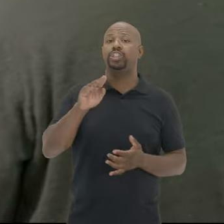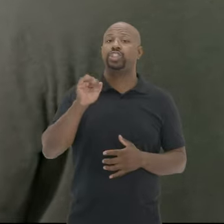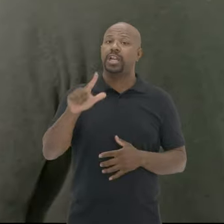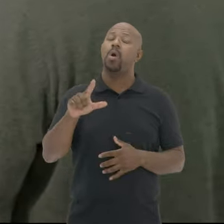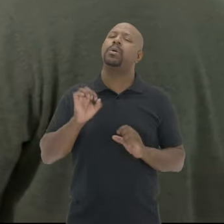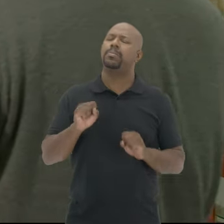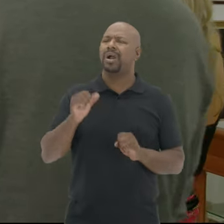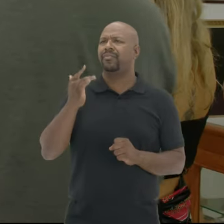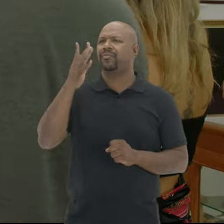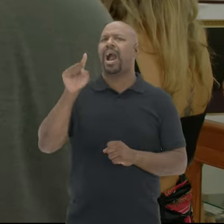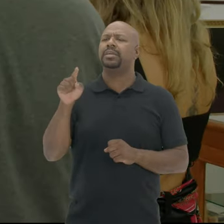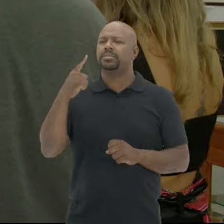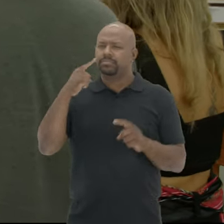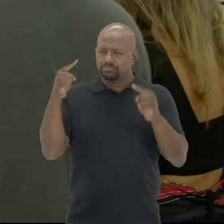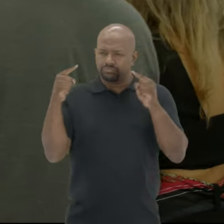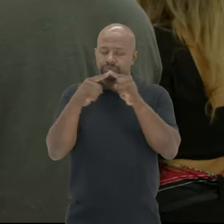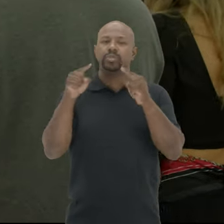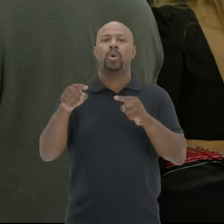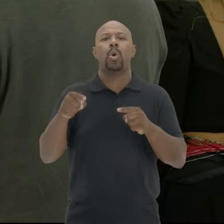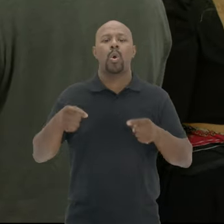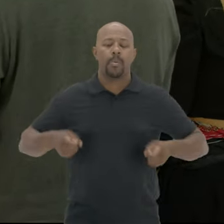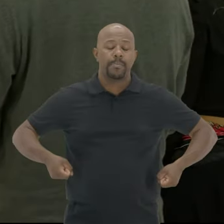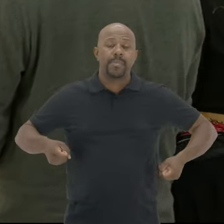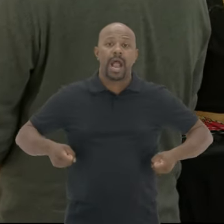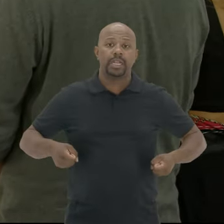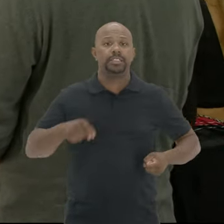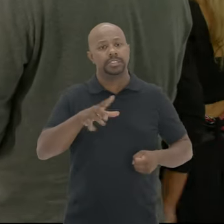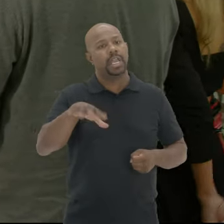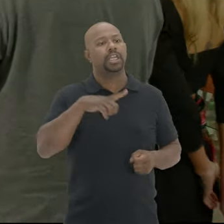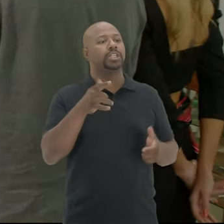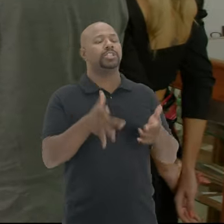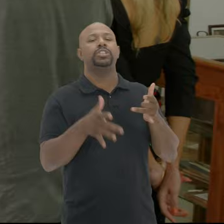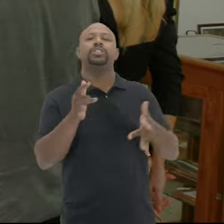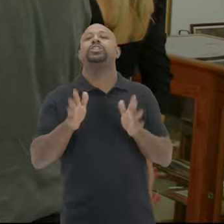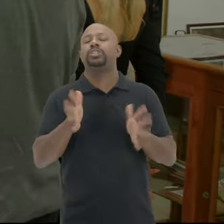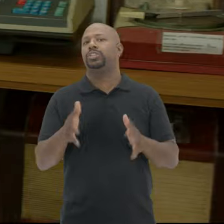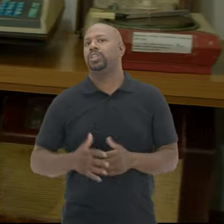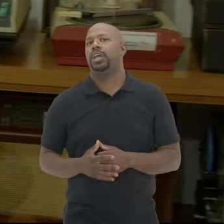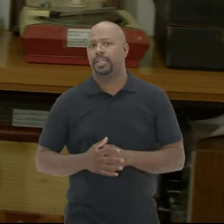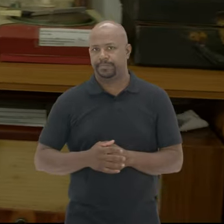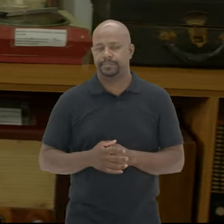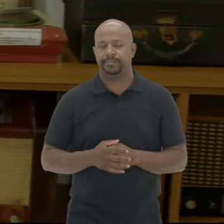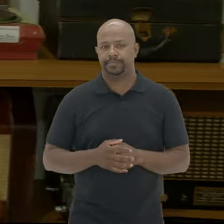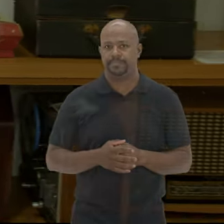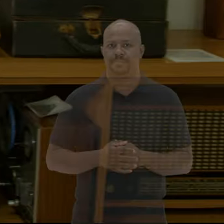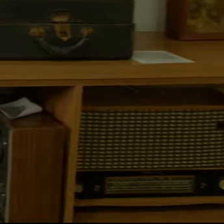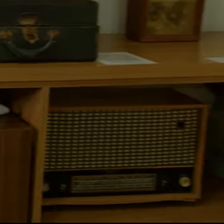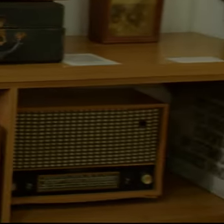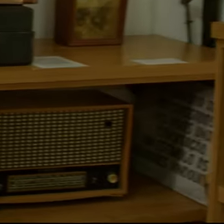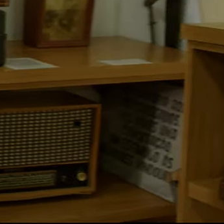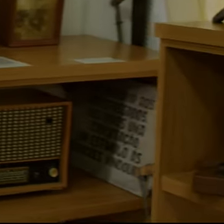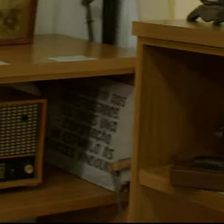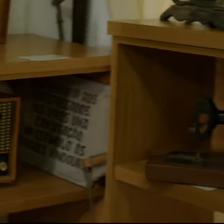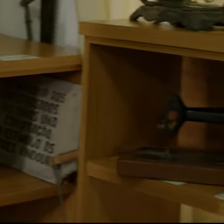Que pode ser facilmente associada Com malas que aqui estiveram Eles observam diversos